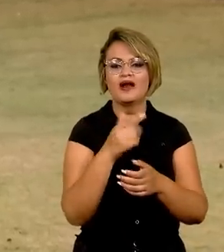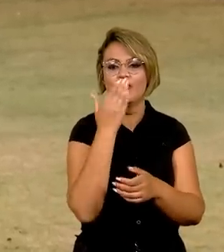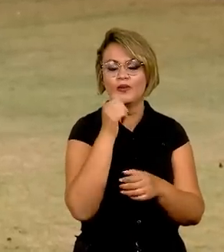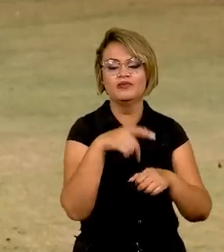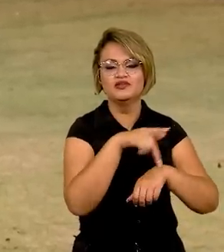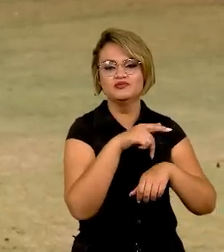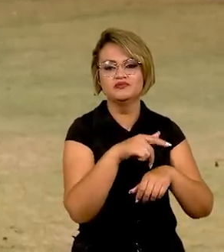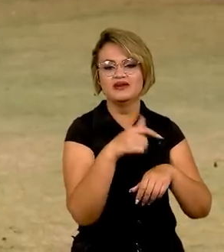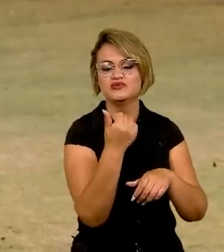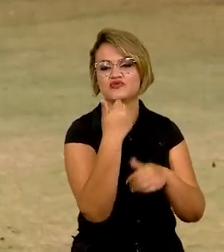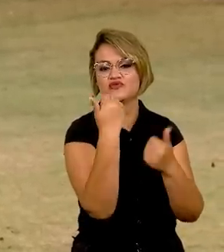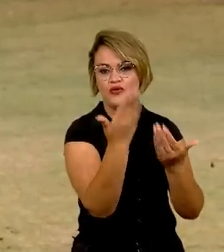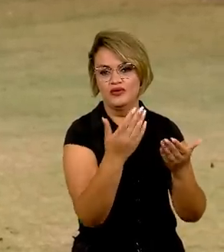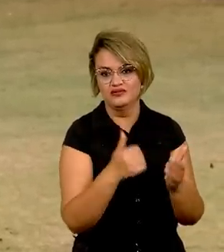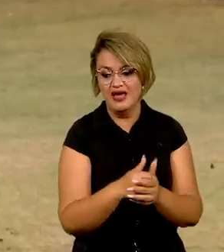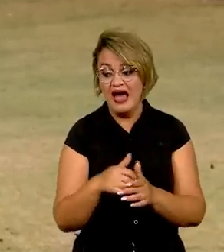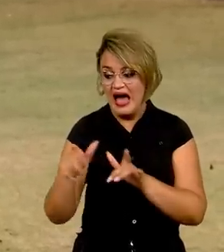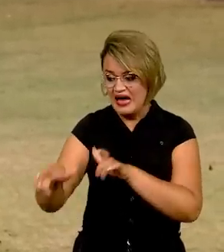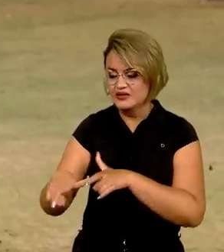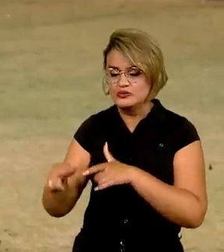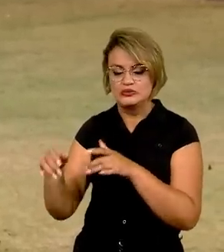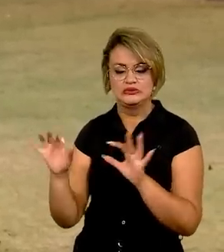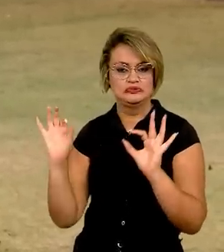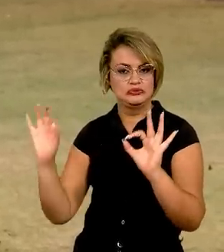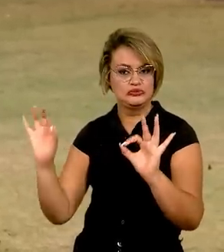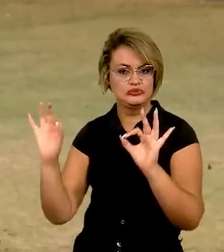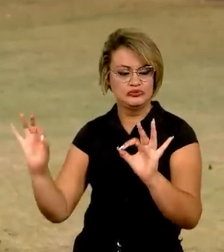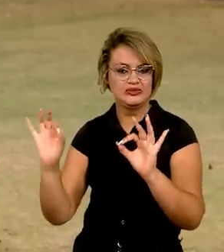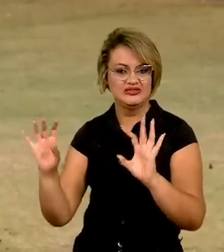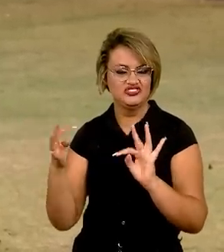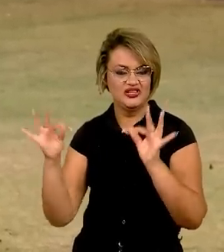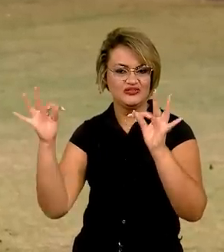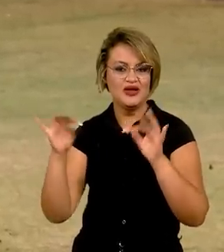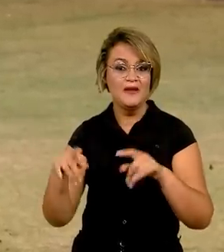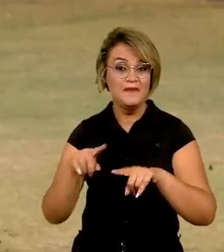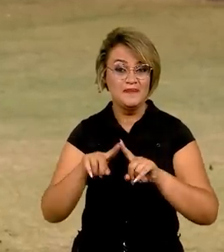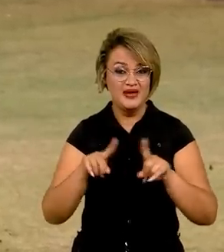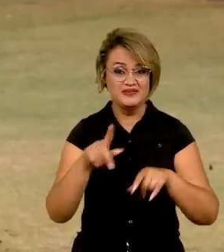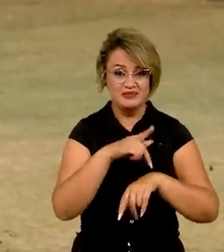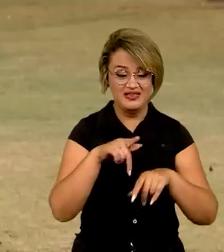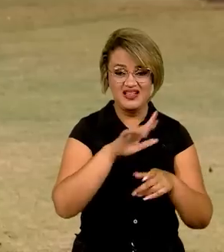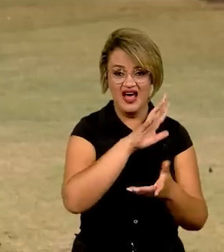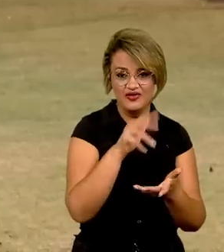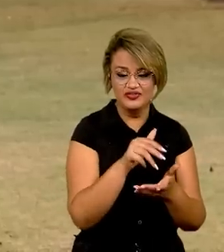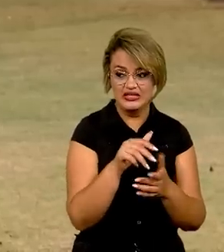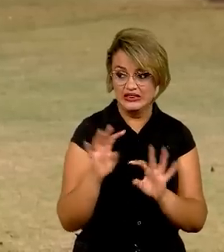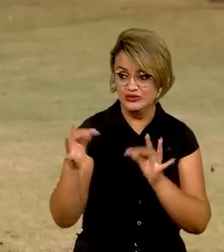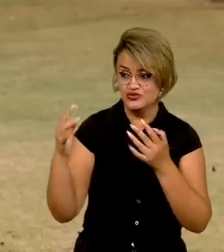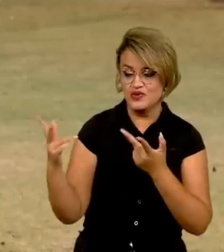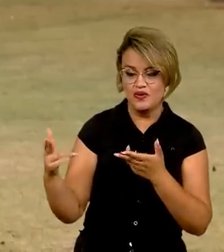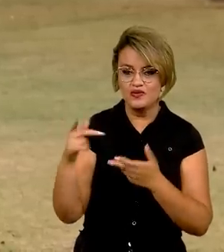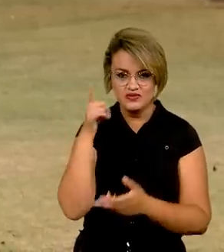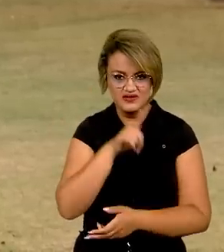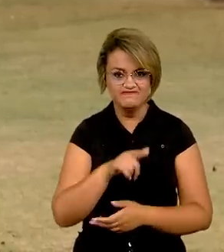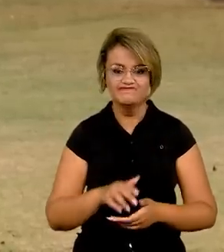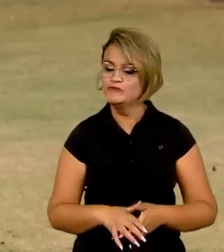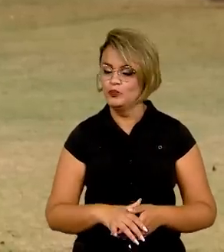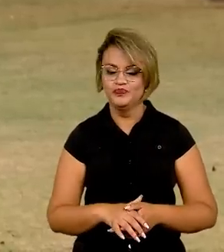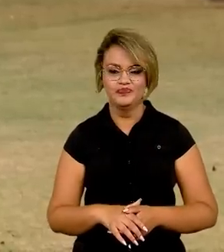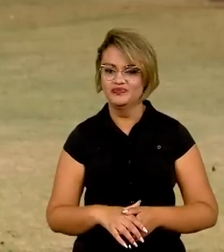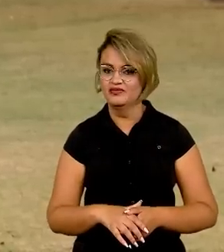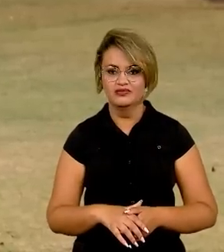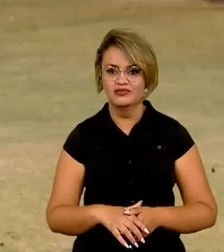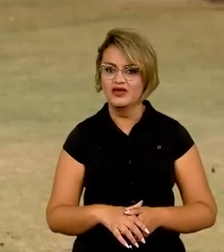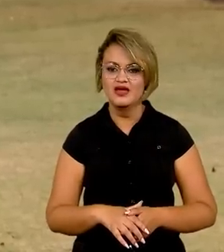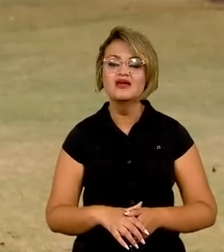agricultura ficou muito sofisticada tecnologicamente, mas os países da África, de uma maneira geral, não acompanharam esse progresso. E